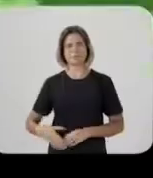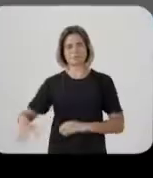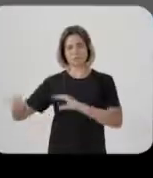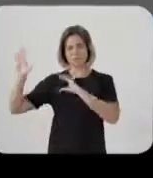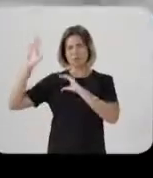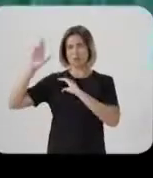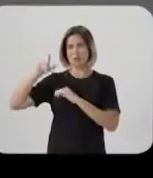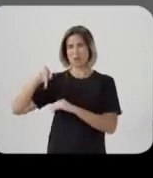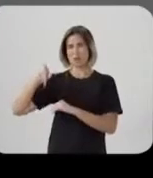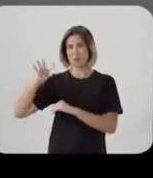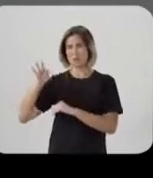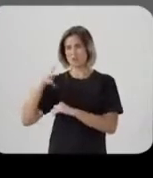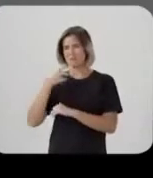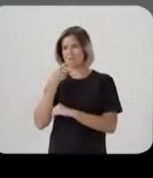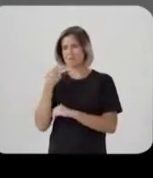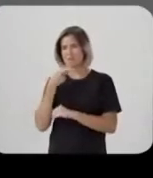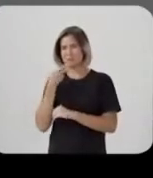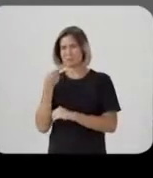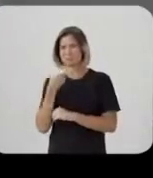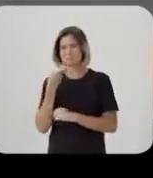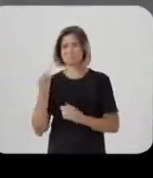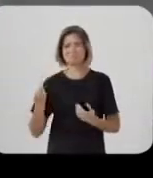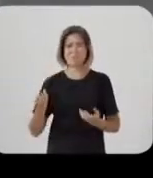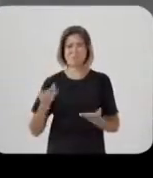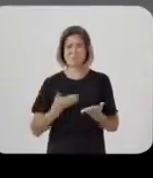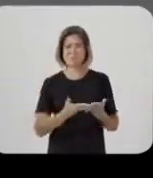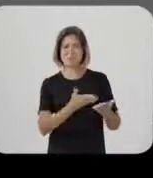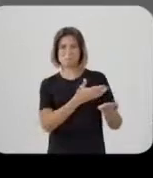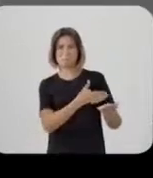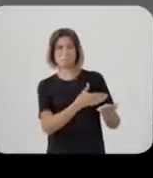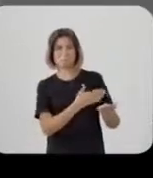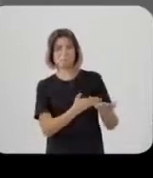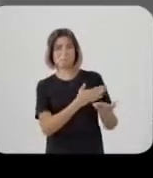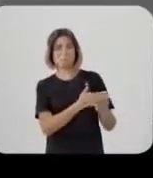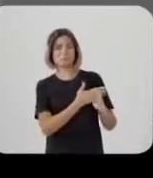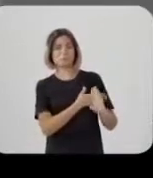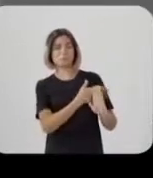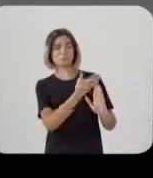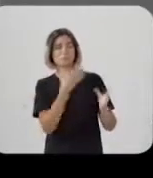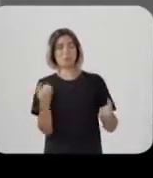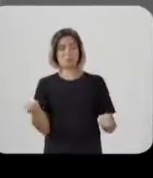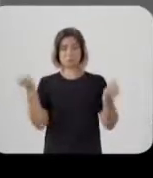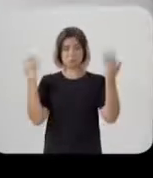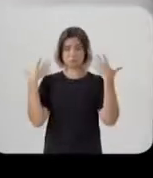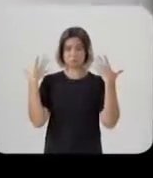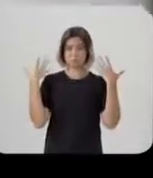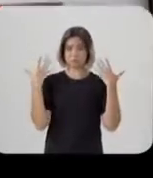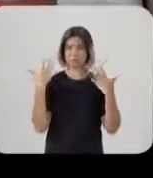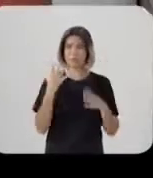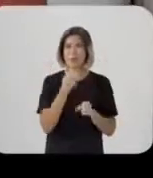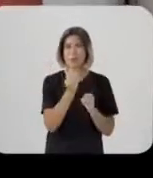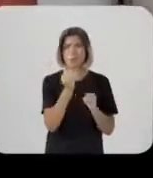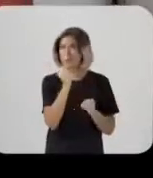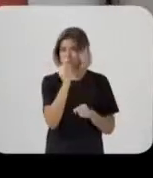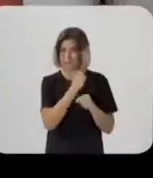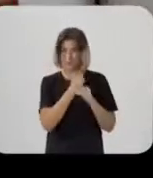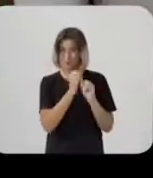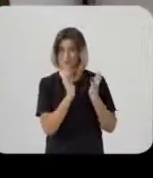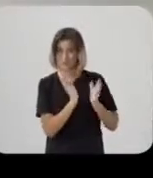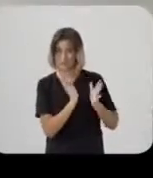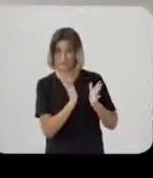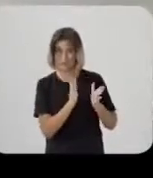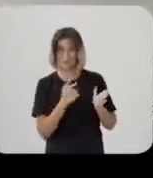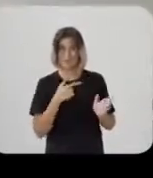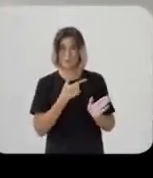A candidata do PT tem falado muito em virar a Ela só esqueceu de dizer que isso o Recife já fez há quase oito